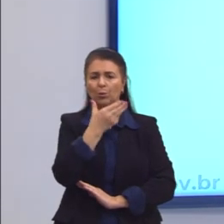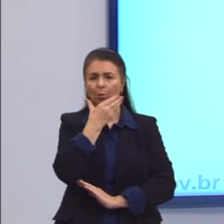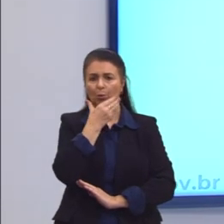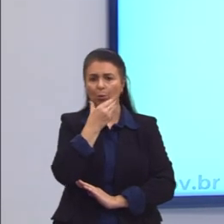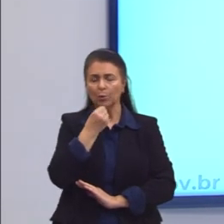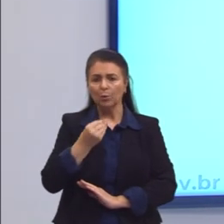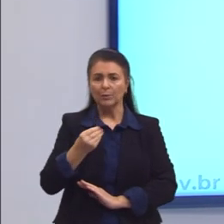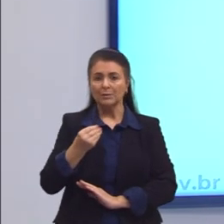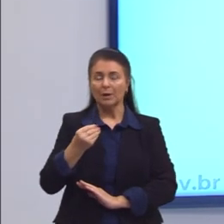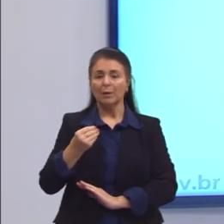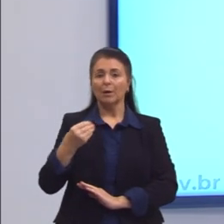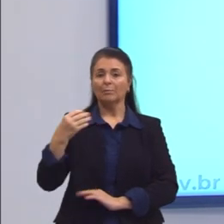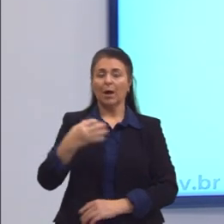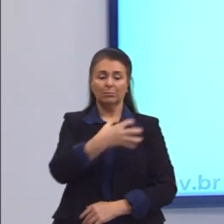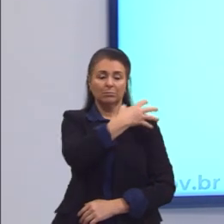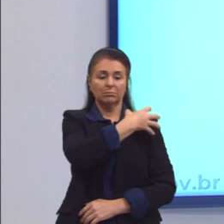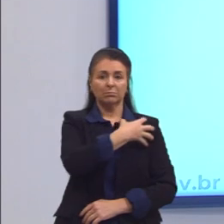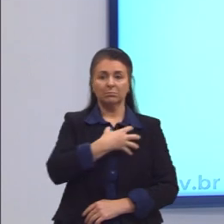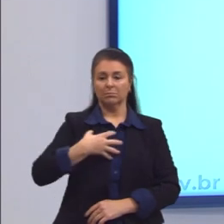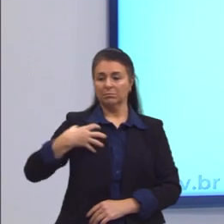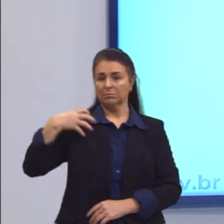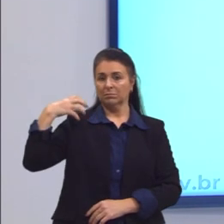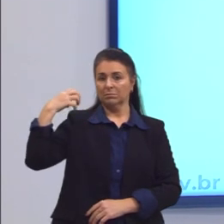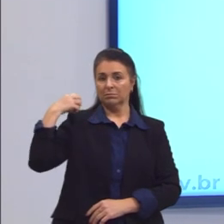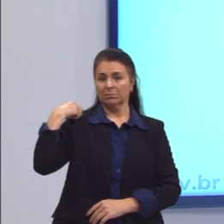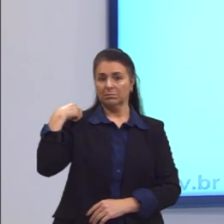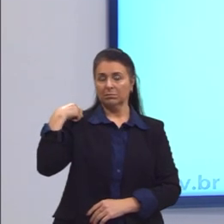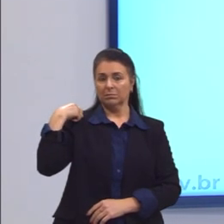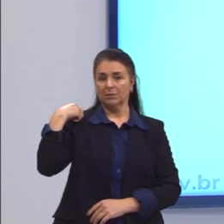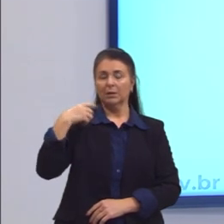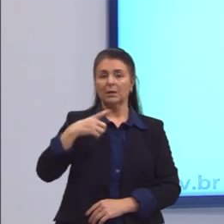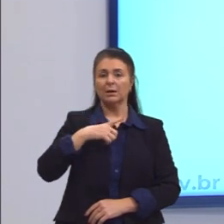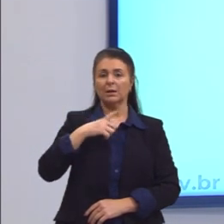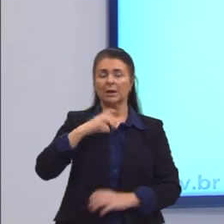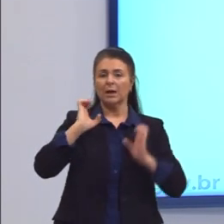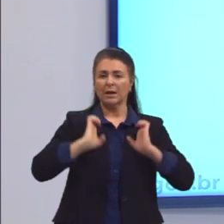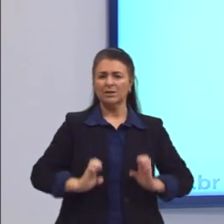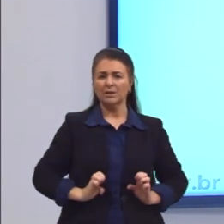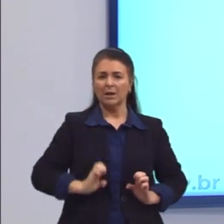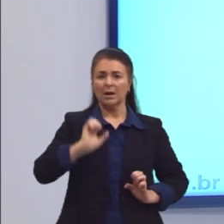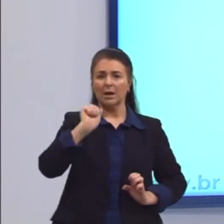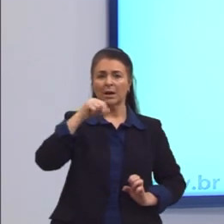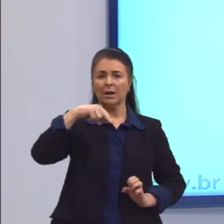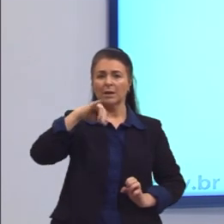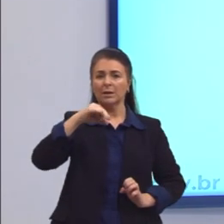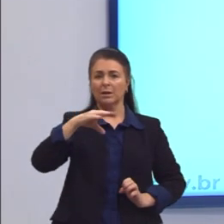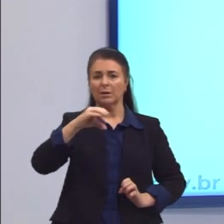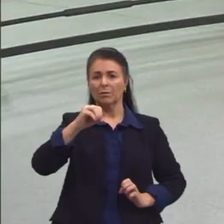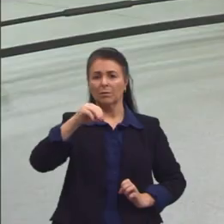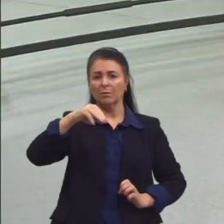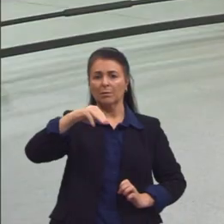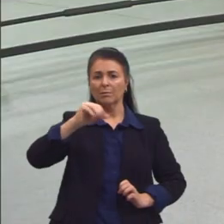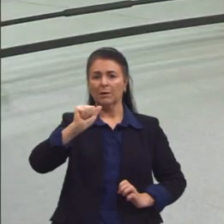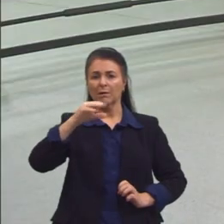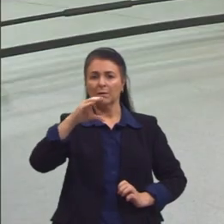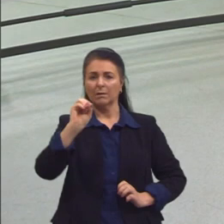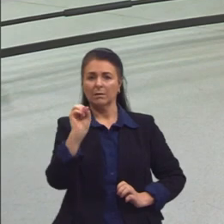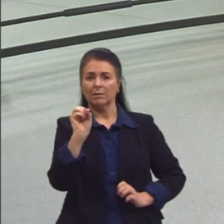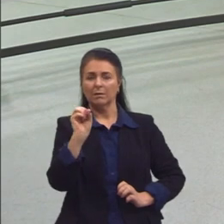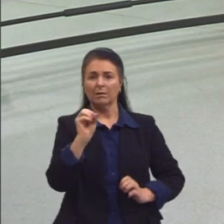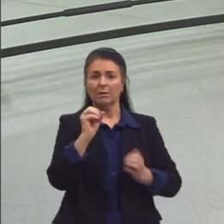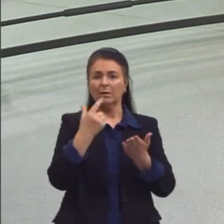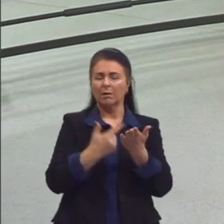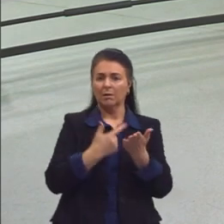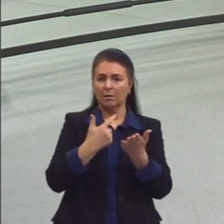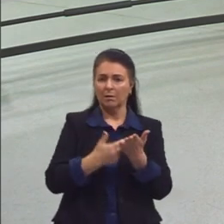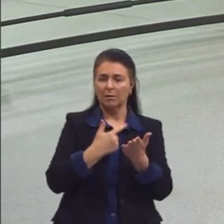ética é o Aristóteles, nesse livro, A Ética Anicômaco, que é esse livro que eu tenho ele aqui. Esse é uma